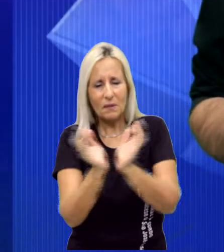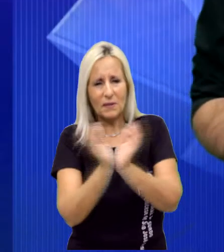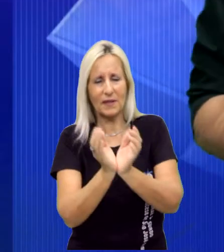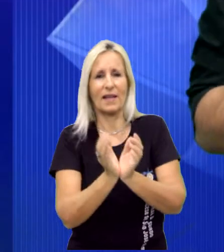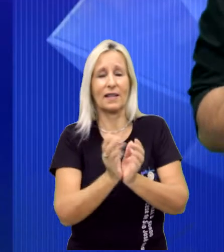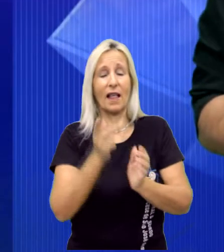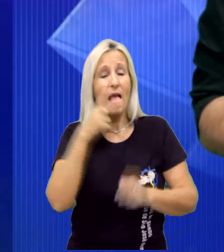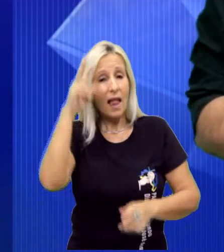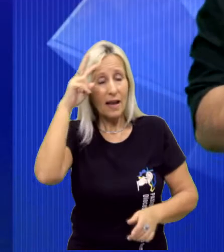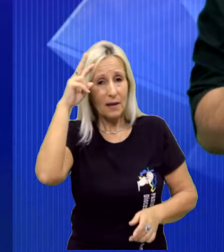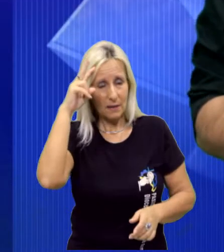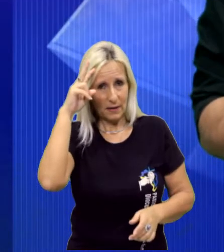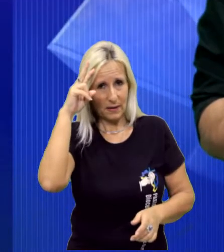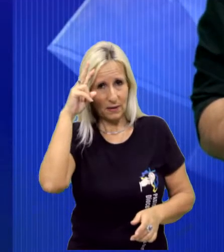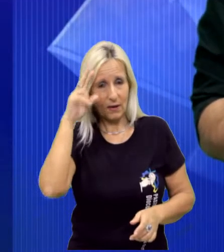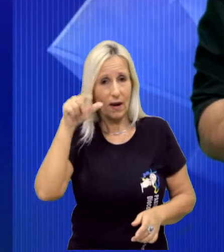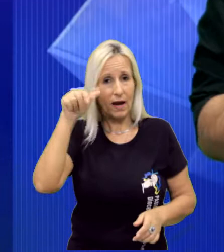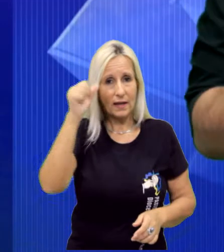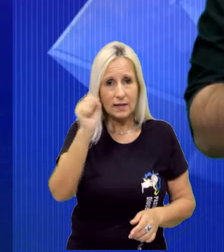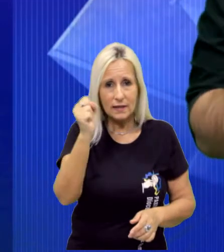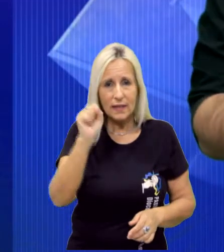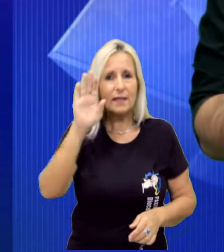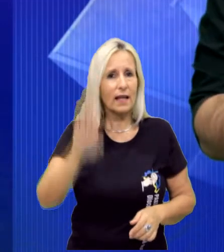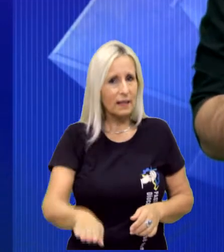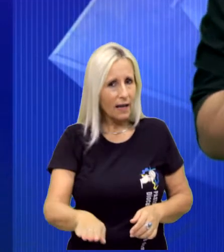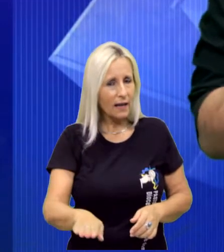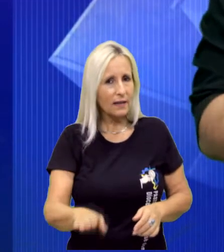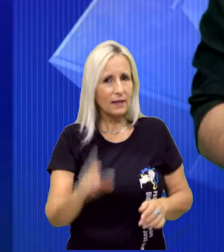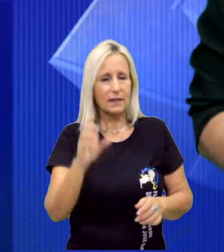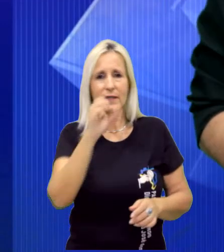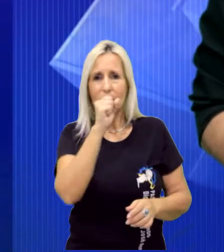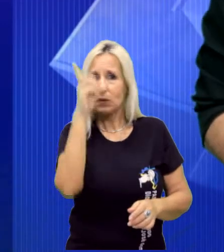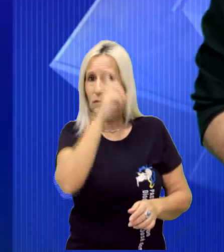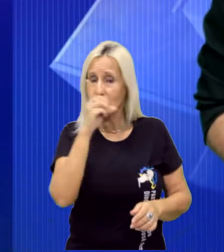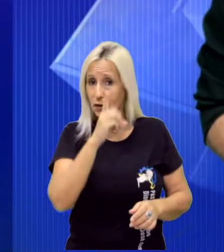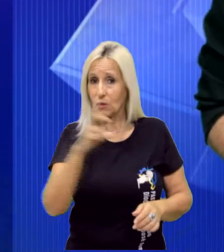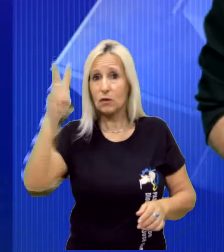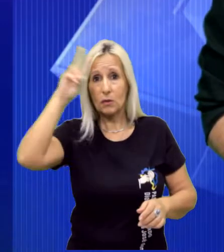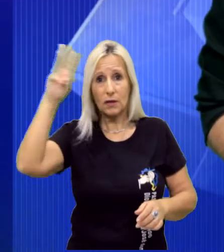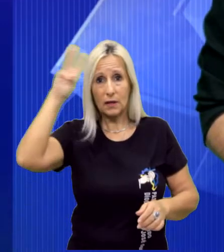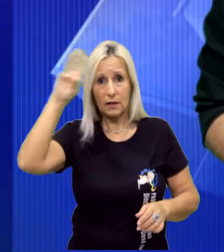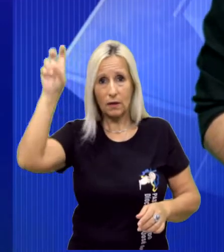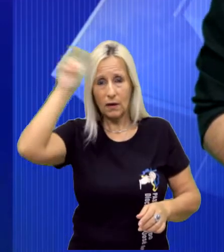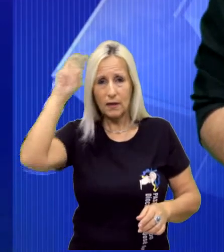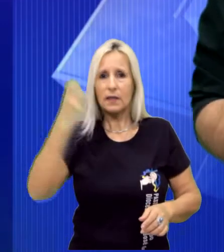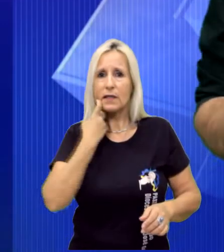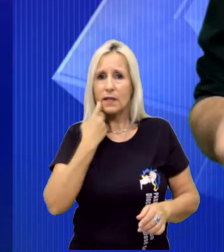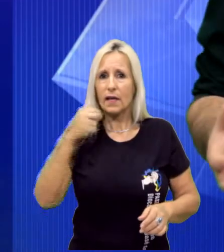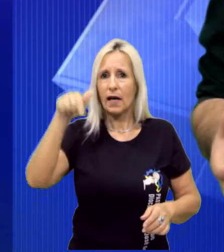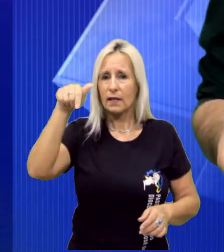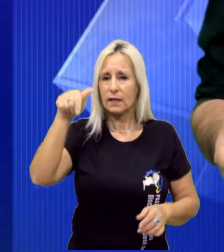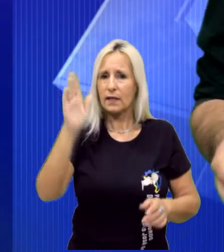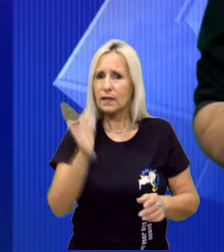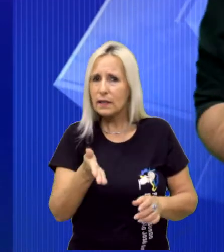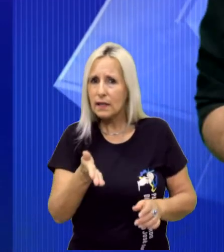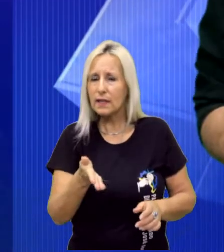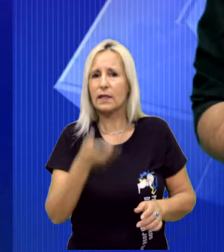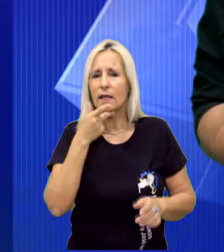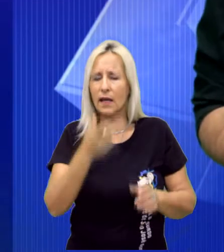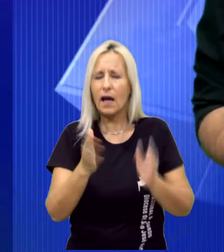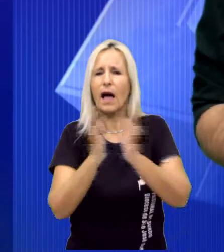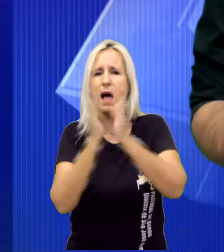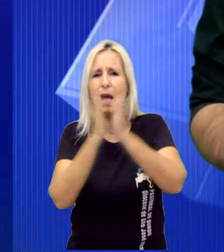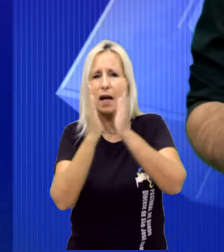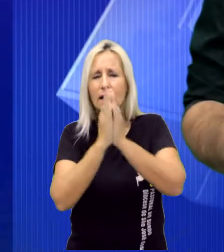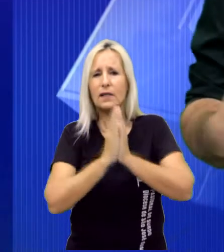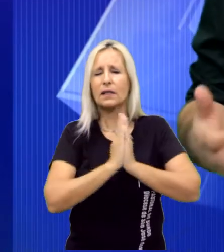só lembrando que as missas serão às 18h aos finais de semana e nos dias de semana às 19h30. Haverá também momento de louvor